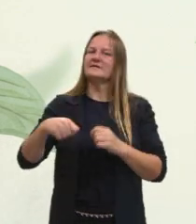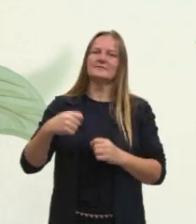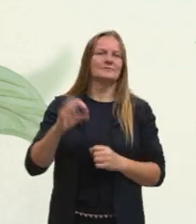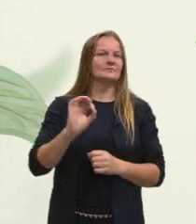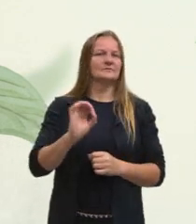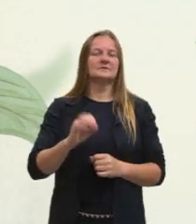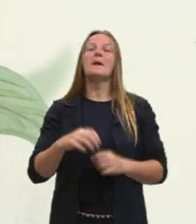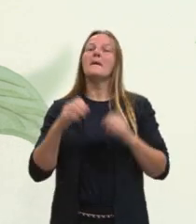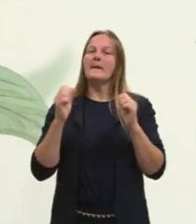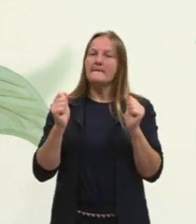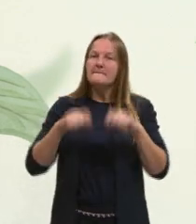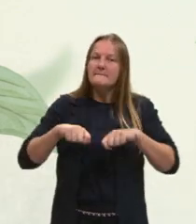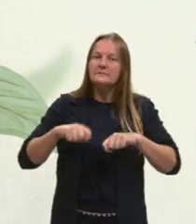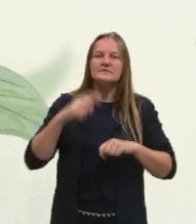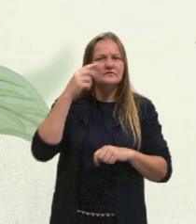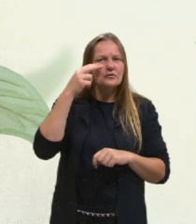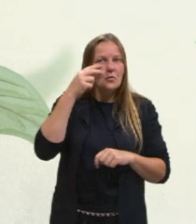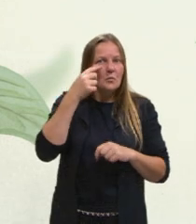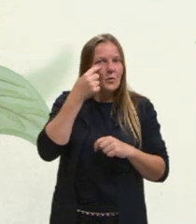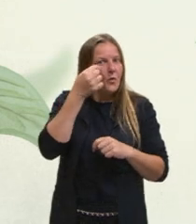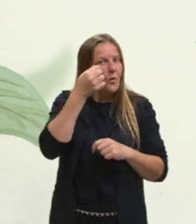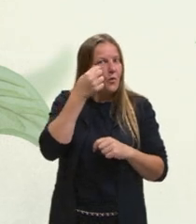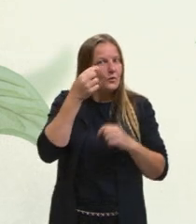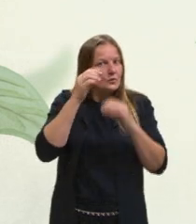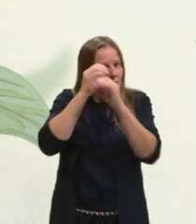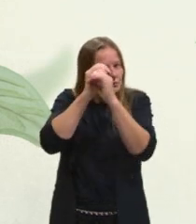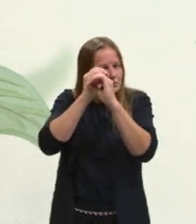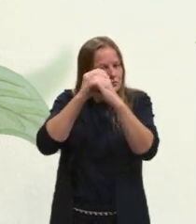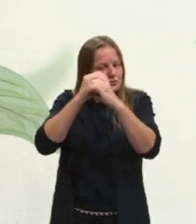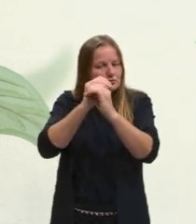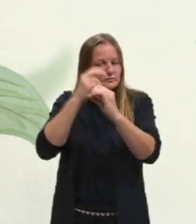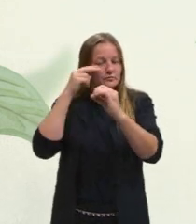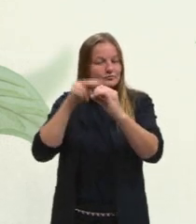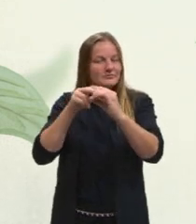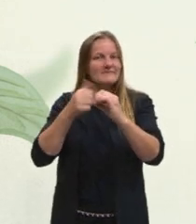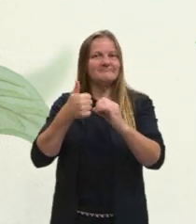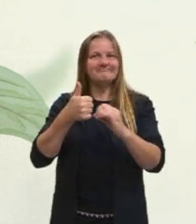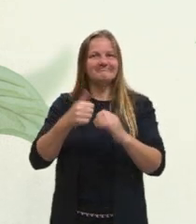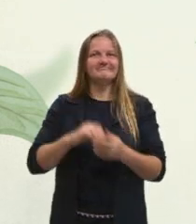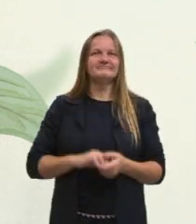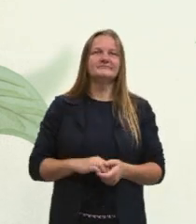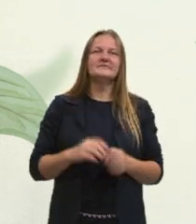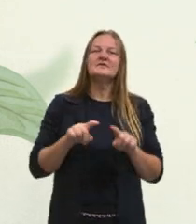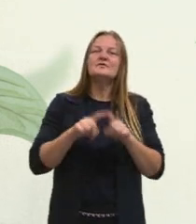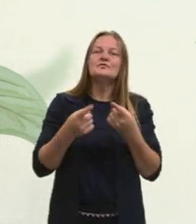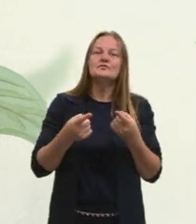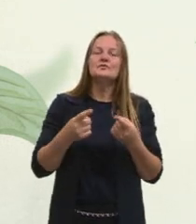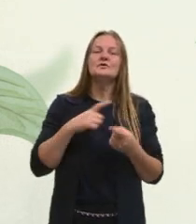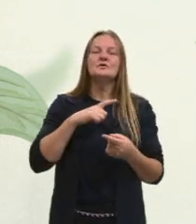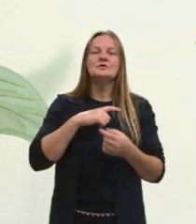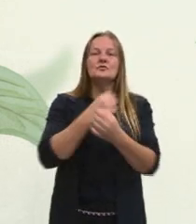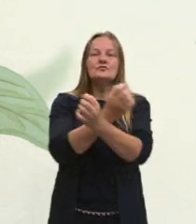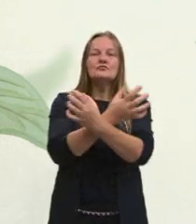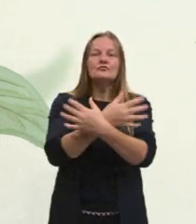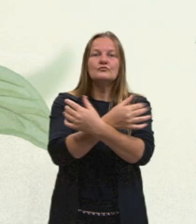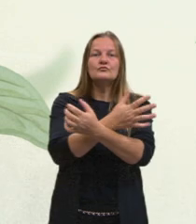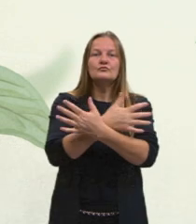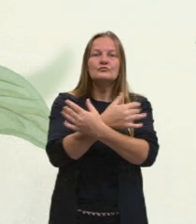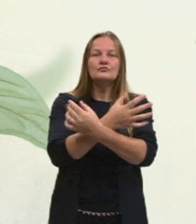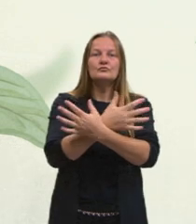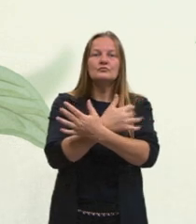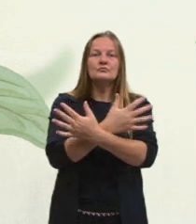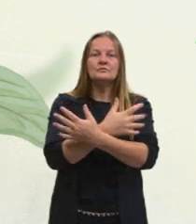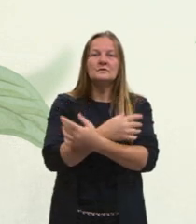enxergar um organismo do reino plant. Elas são, esse reino são